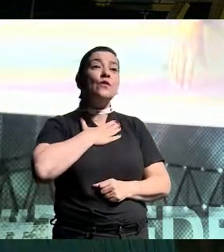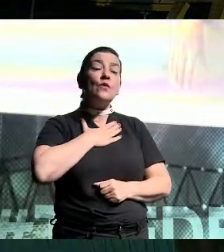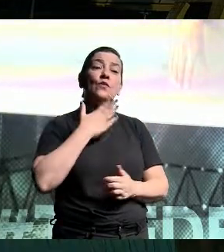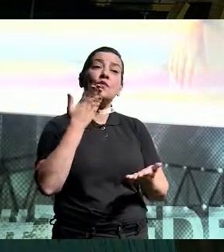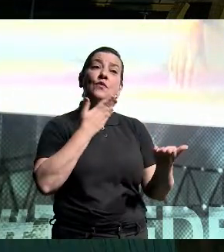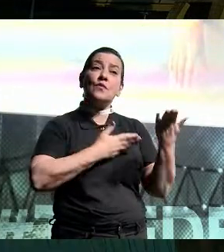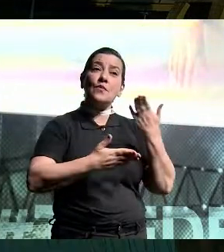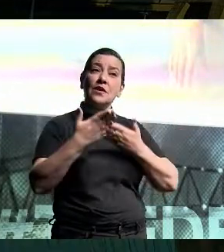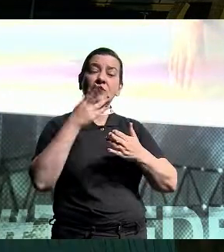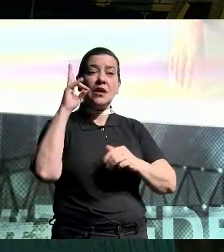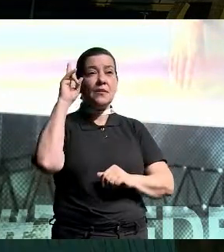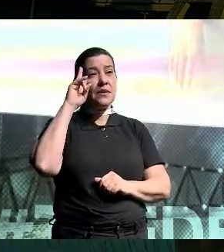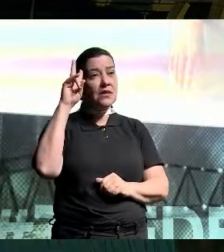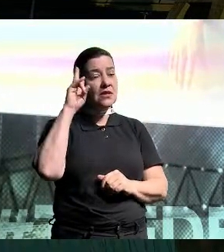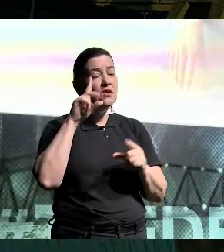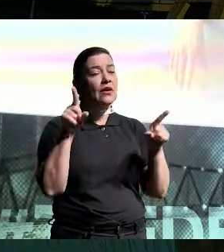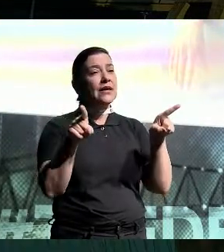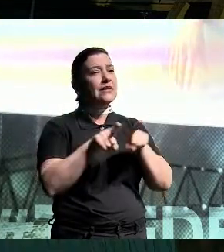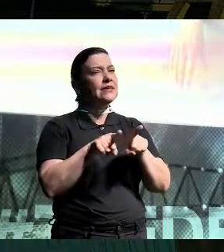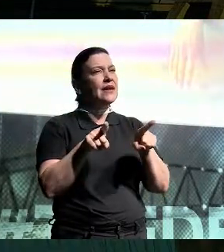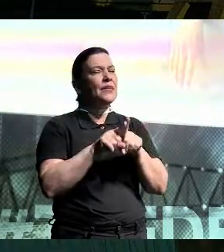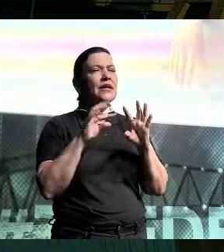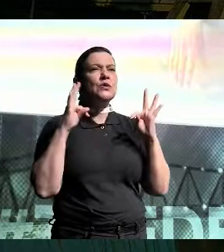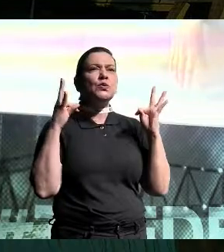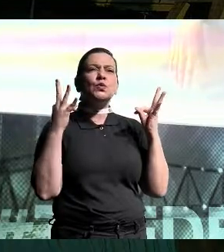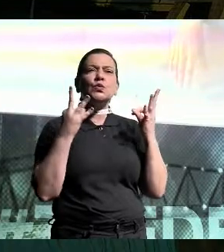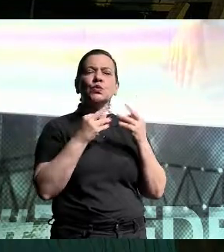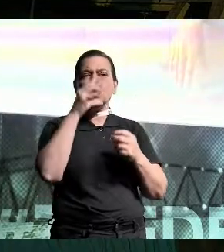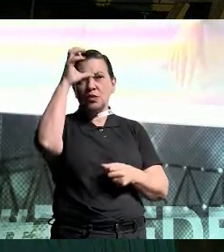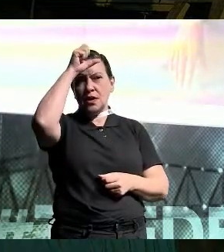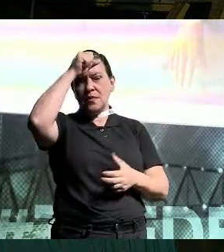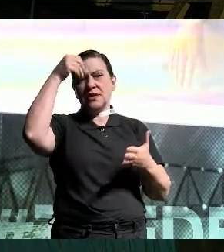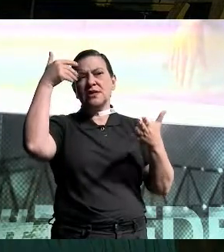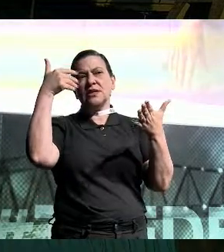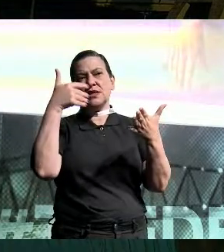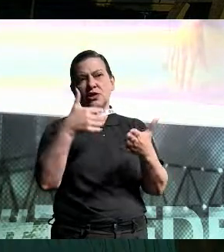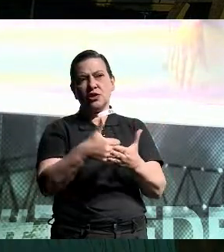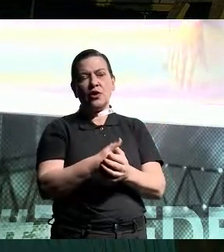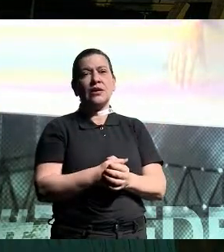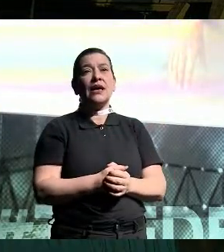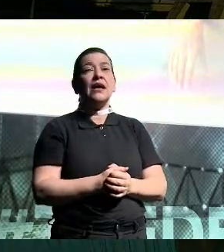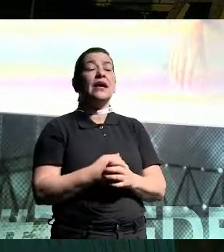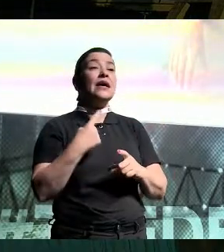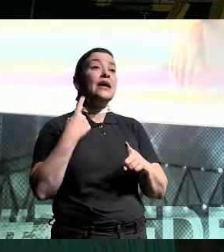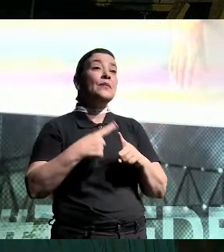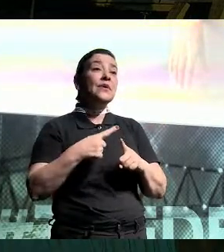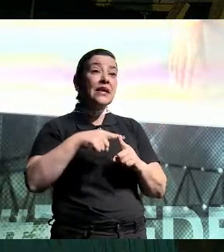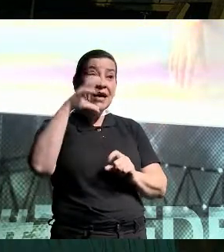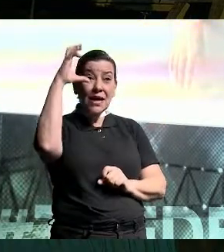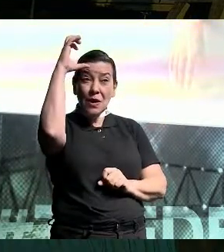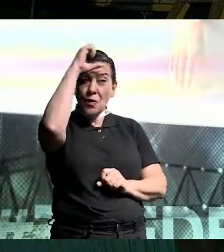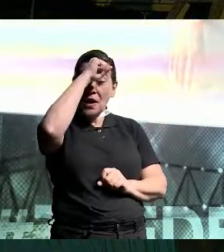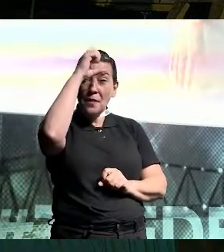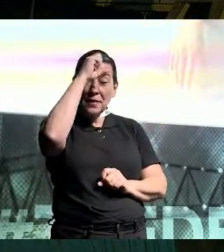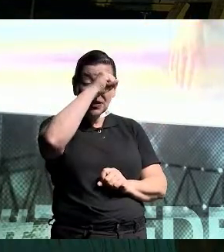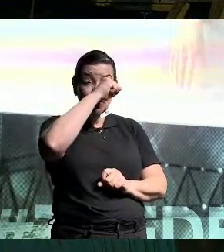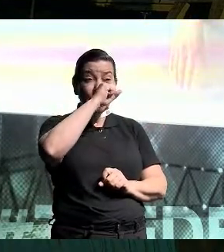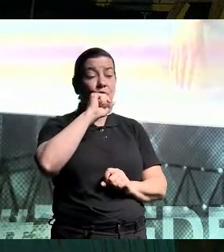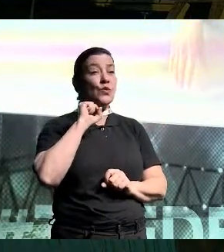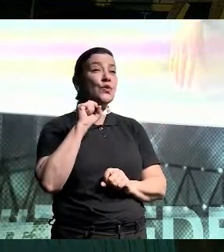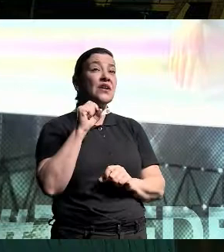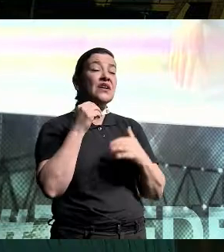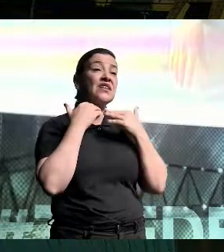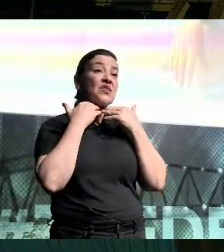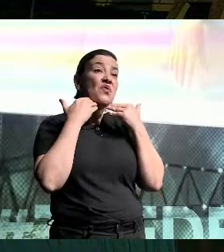compartilhar a minha história e tudo o que eu aprendi nessa trajetória. Porque se tem uma coisa que eu aprendi dentro disso tudo, não